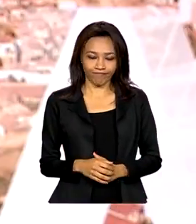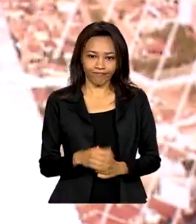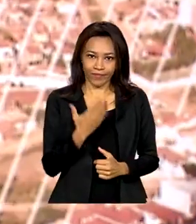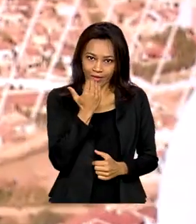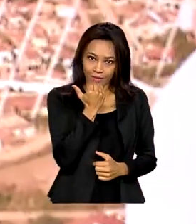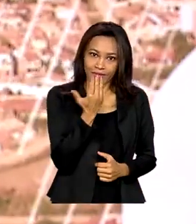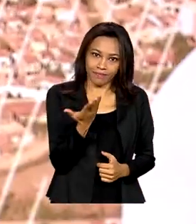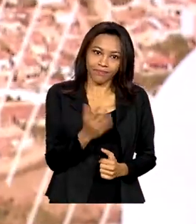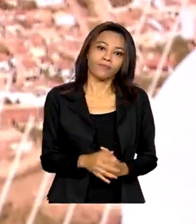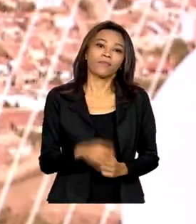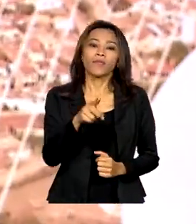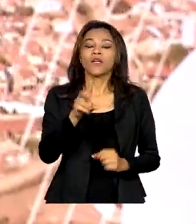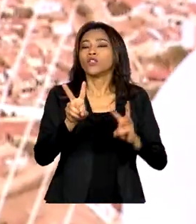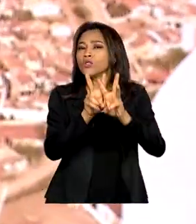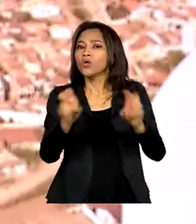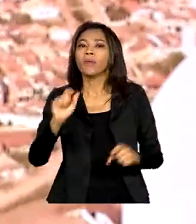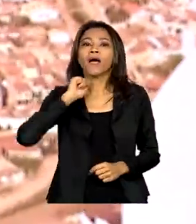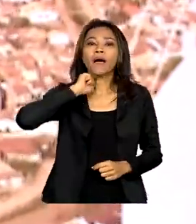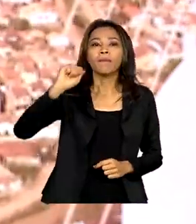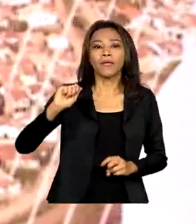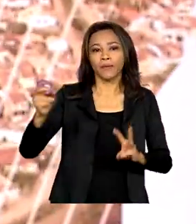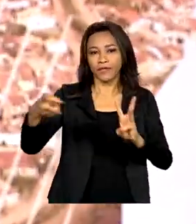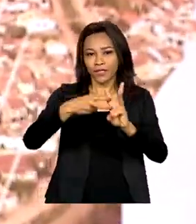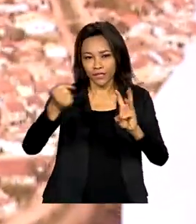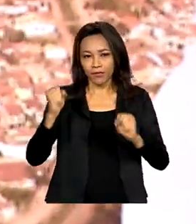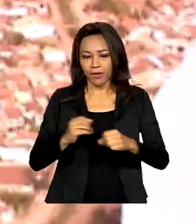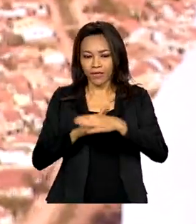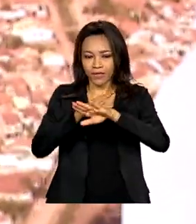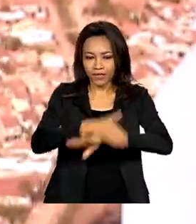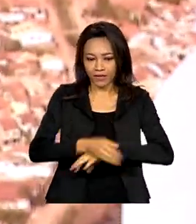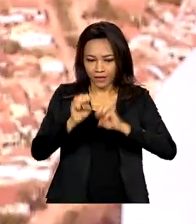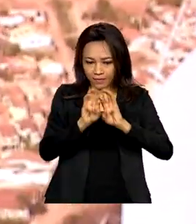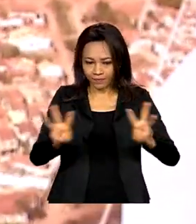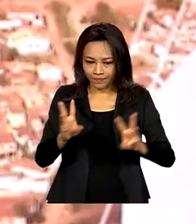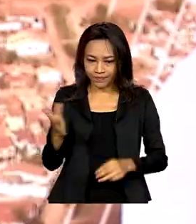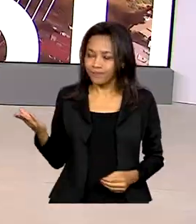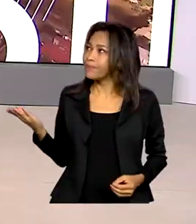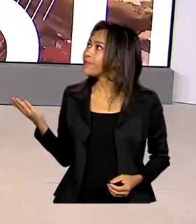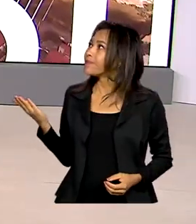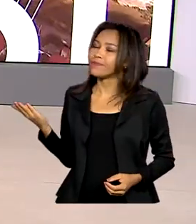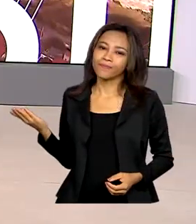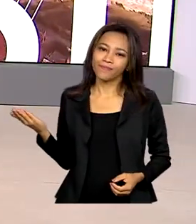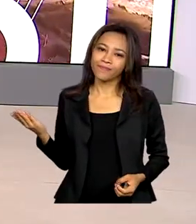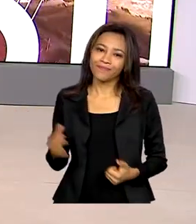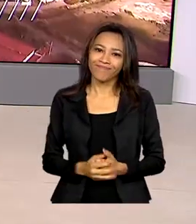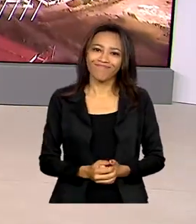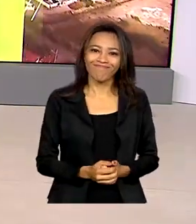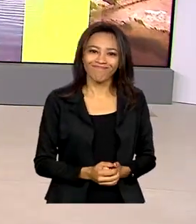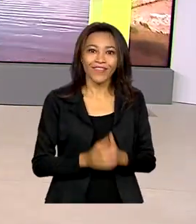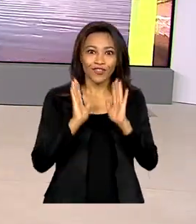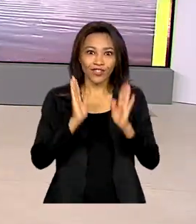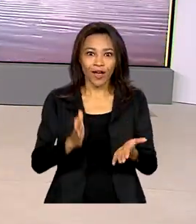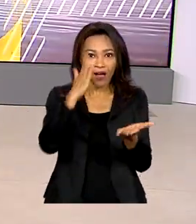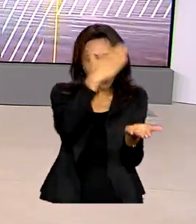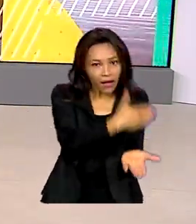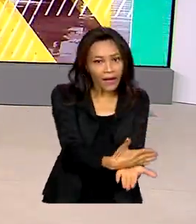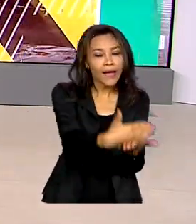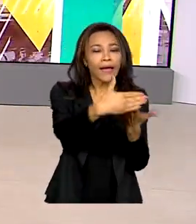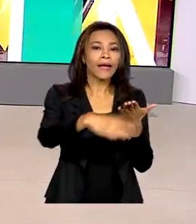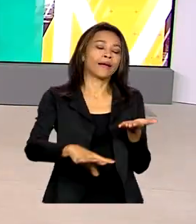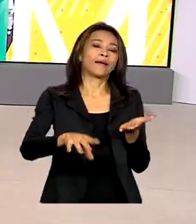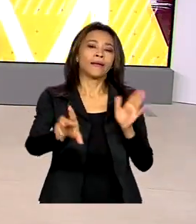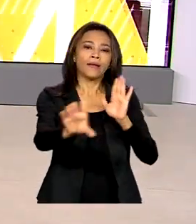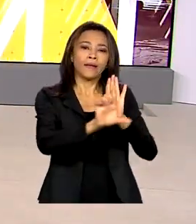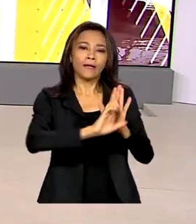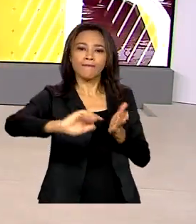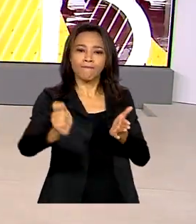sobre o Abril Indígena, é só acessar gov.br barra FUNAI. Já está valendo a lei sancionada pelo presidente